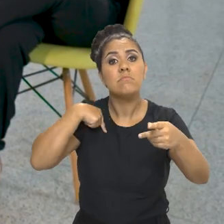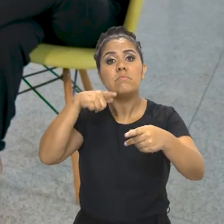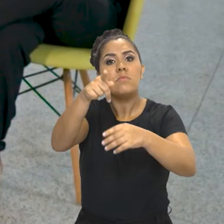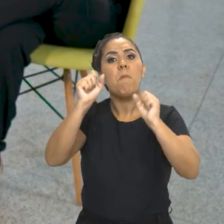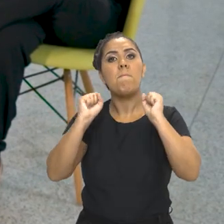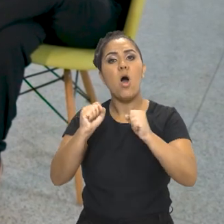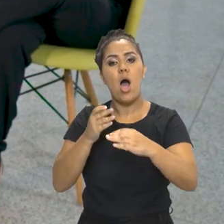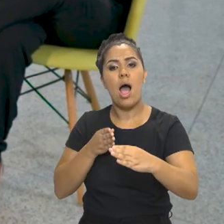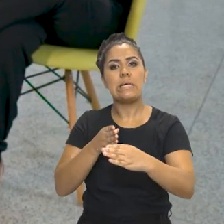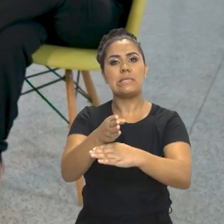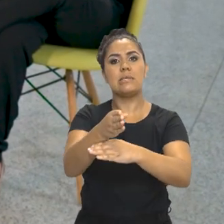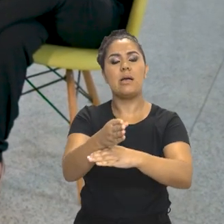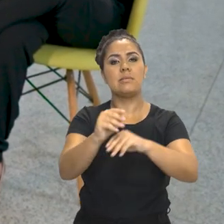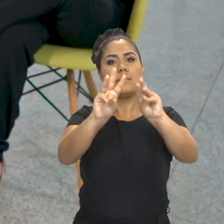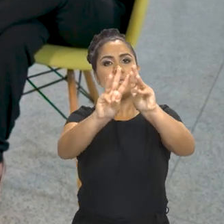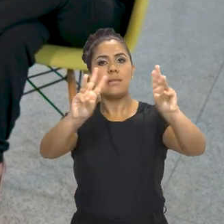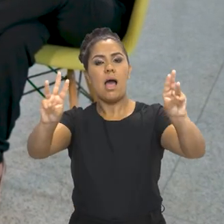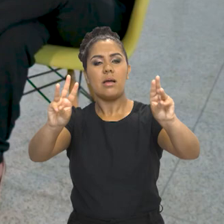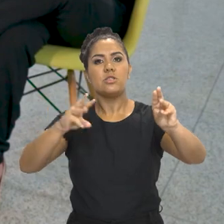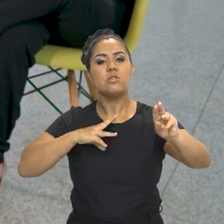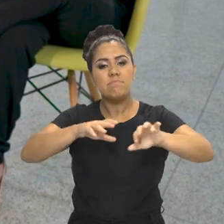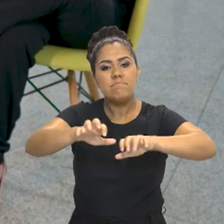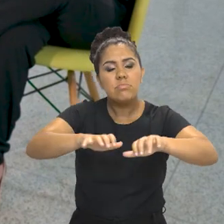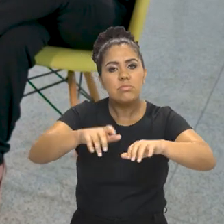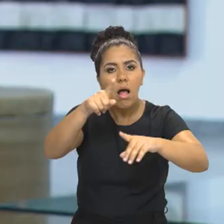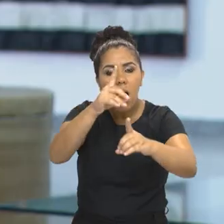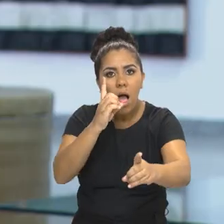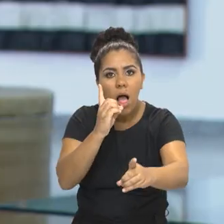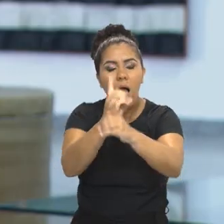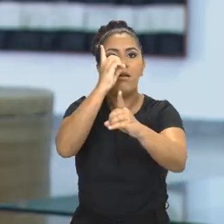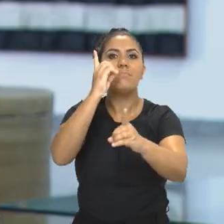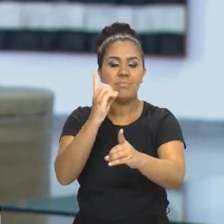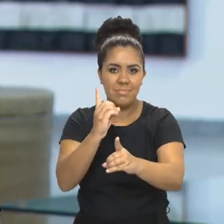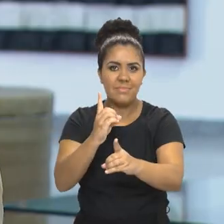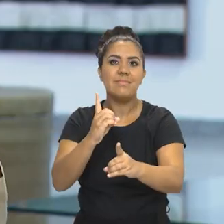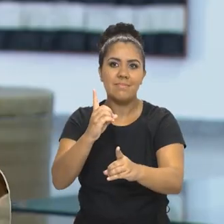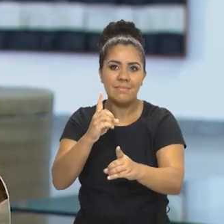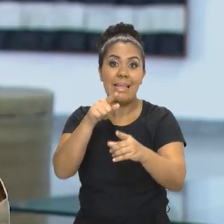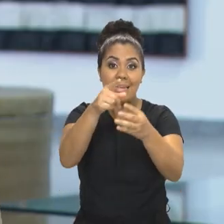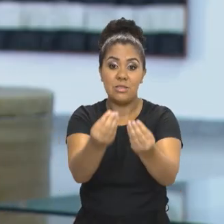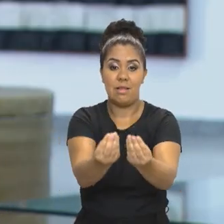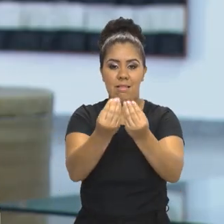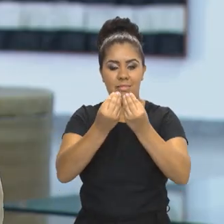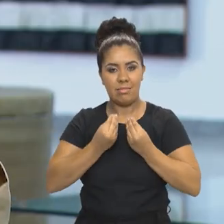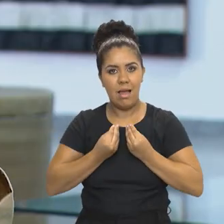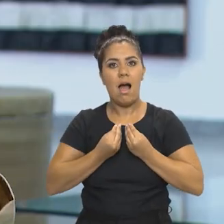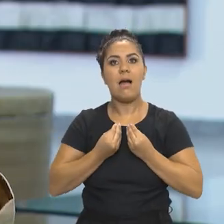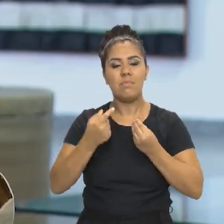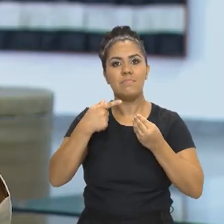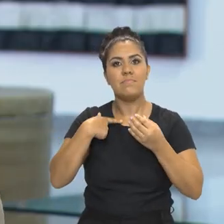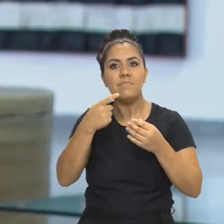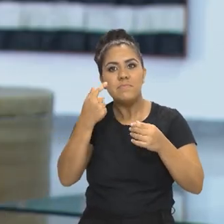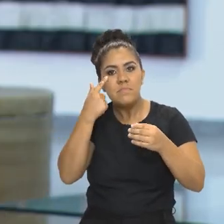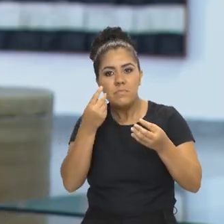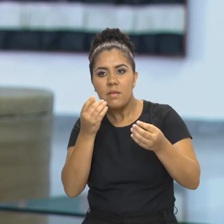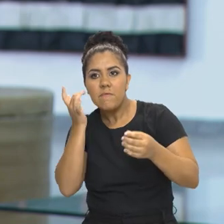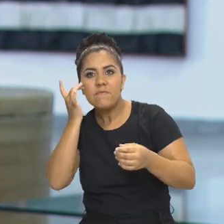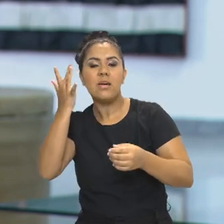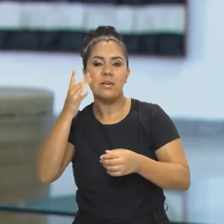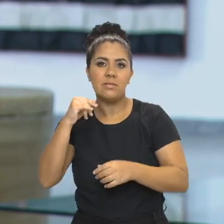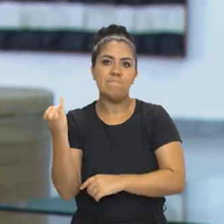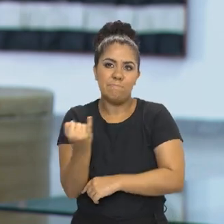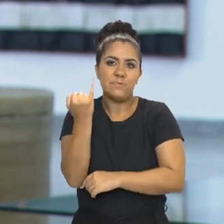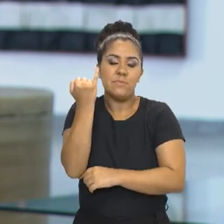jogo ali e termino descobrindo um museu que eu não conhecia. Então, a Brasiliana permite isso, essa visibilidade é importante.